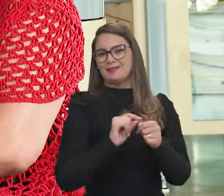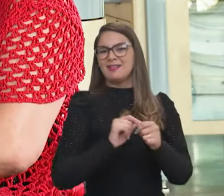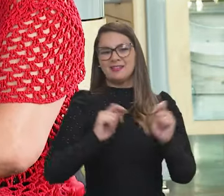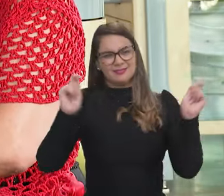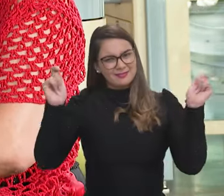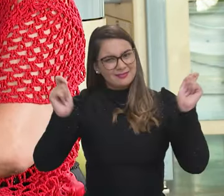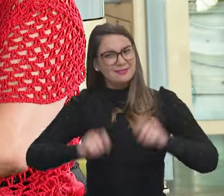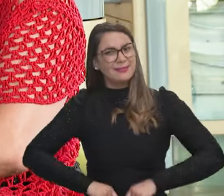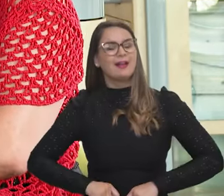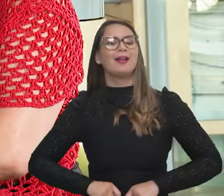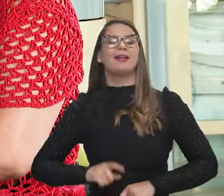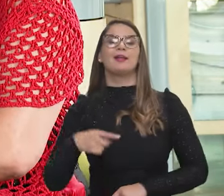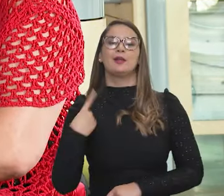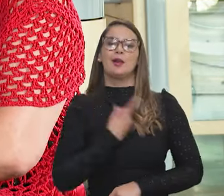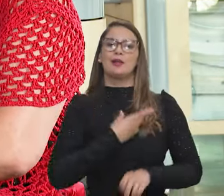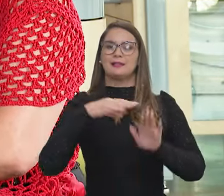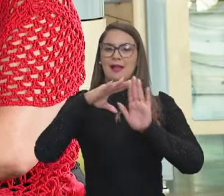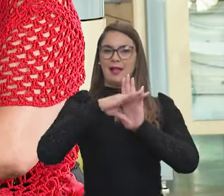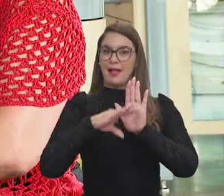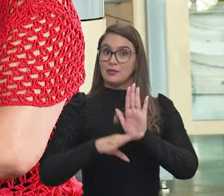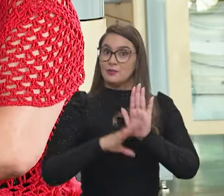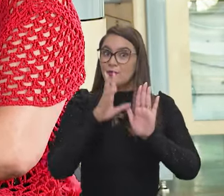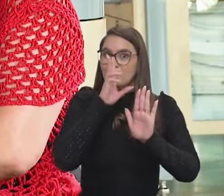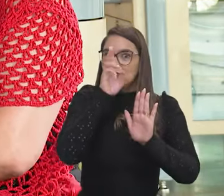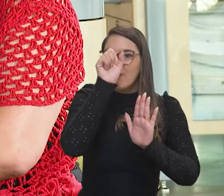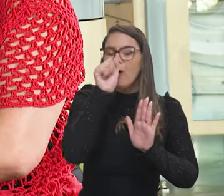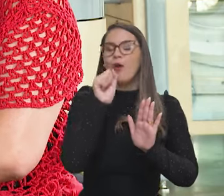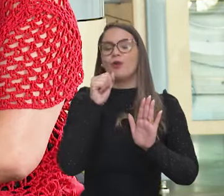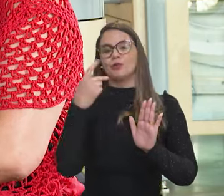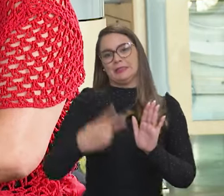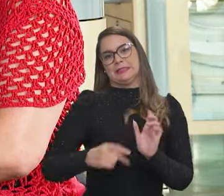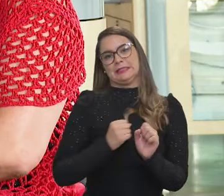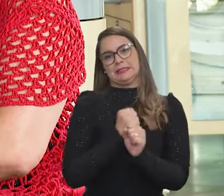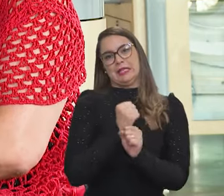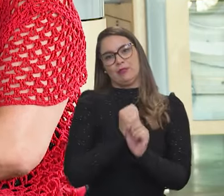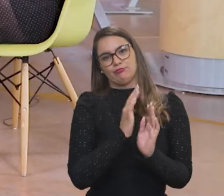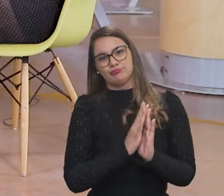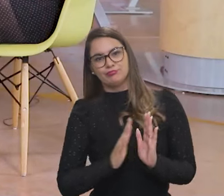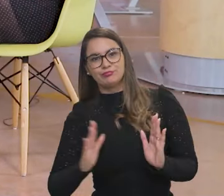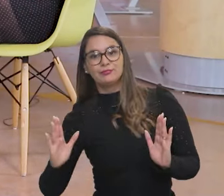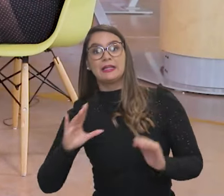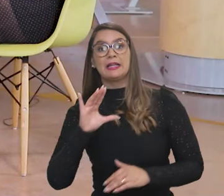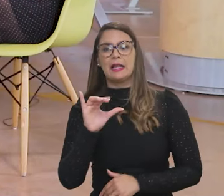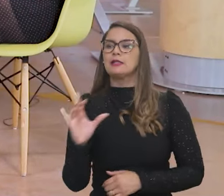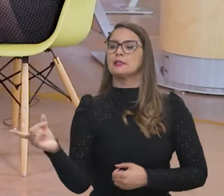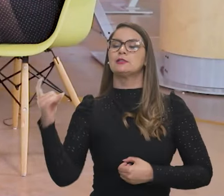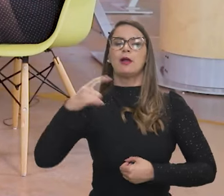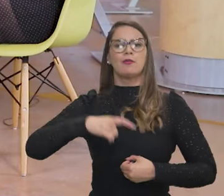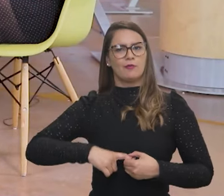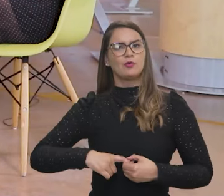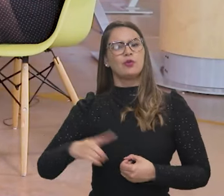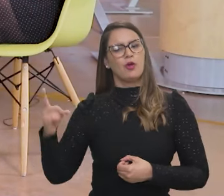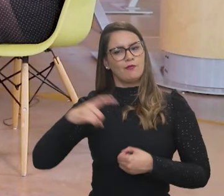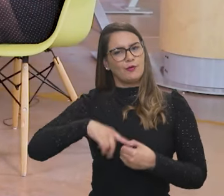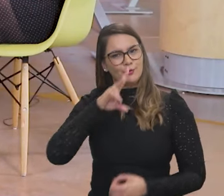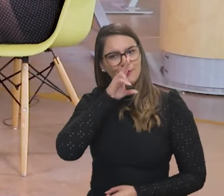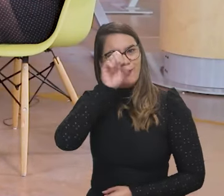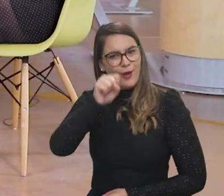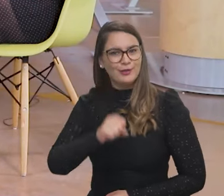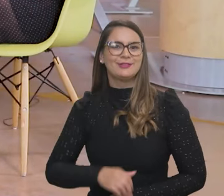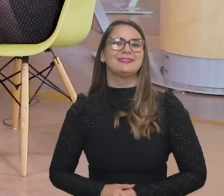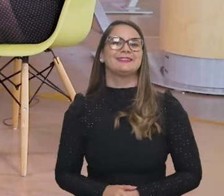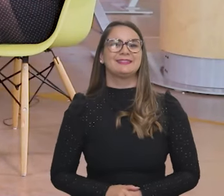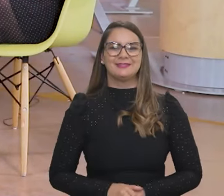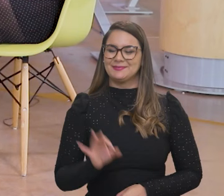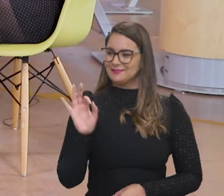valer essa nossa agenda que já é muito forte desse ano todo, que é que a ciência voltou e voltou de com